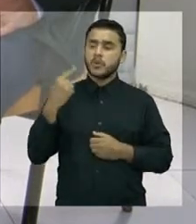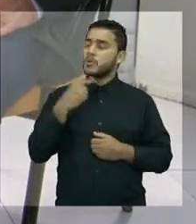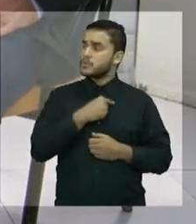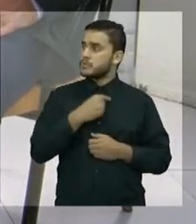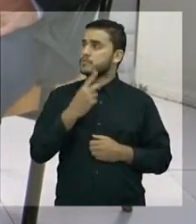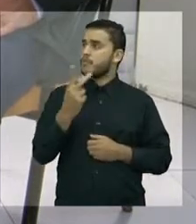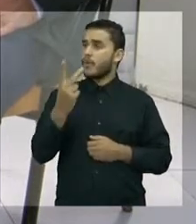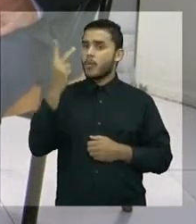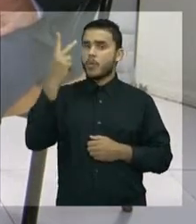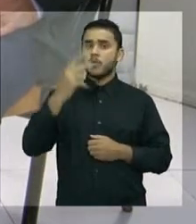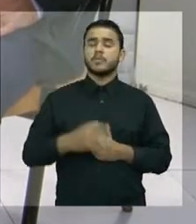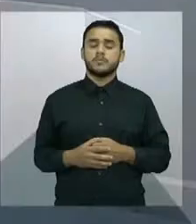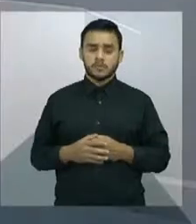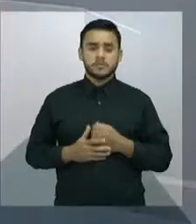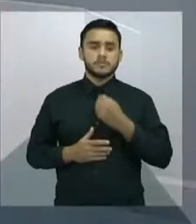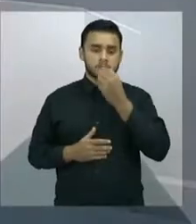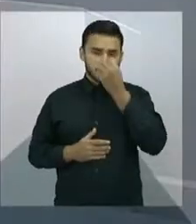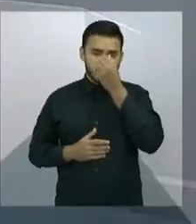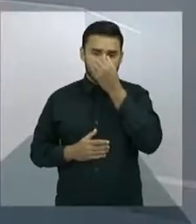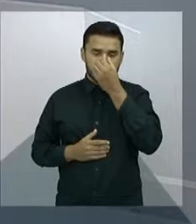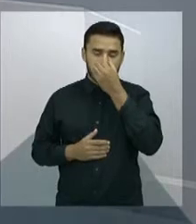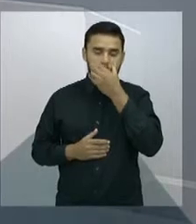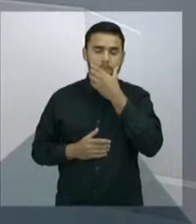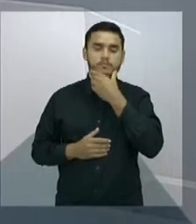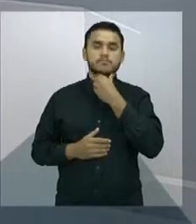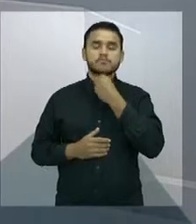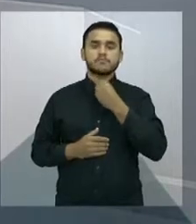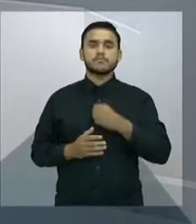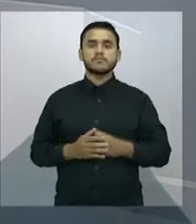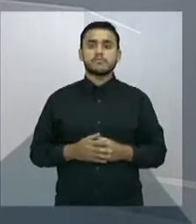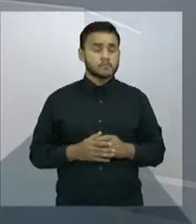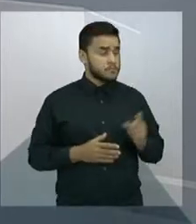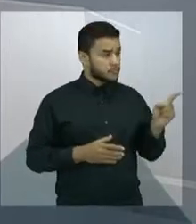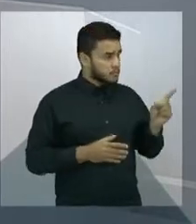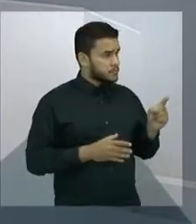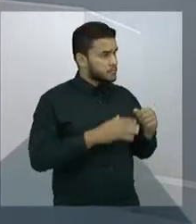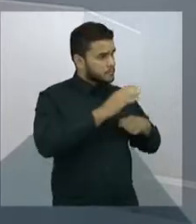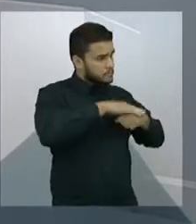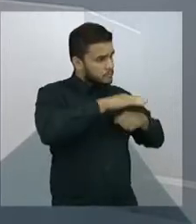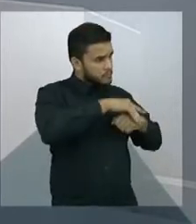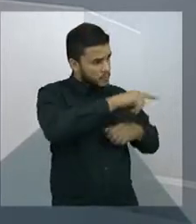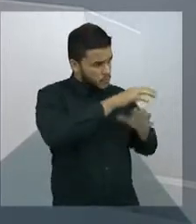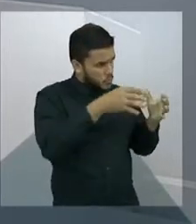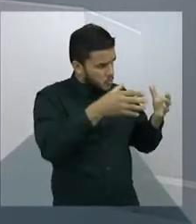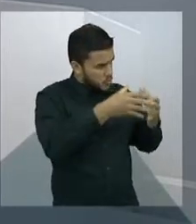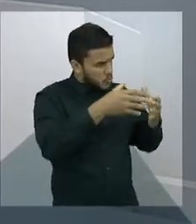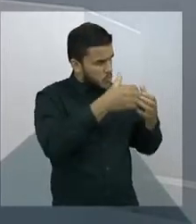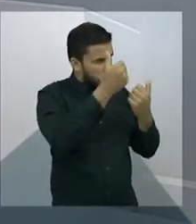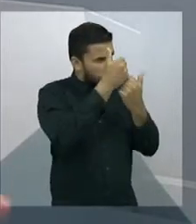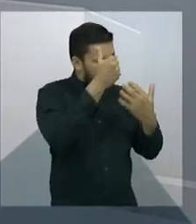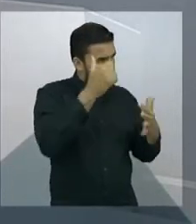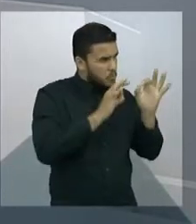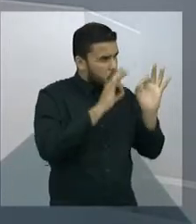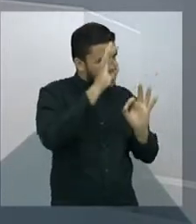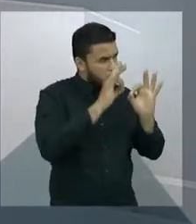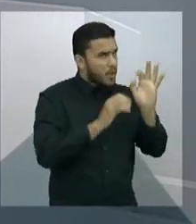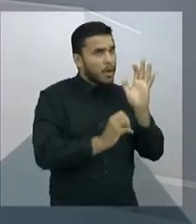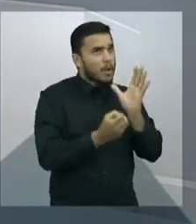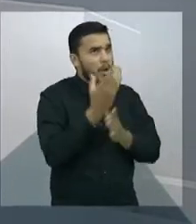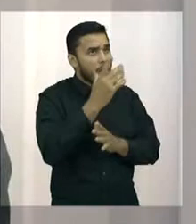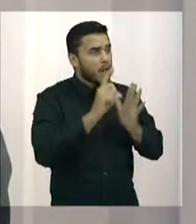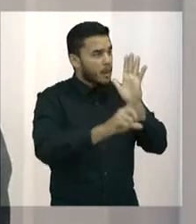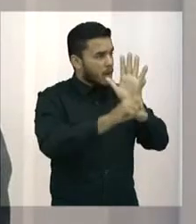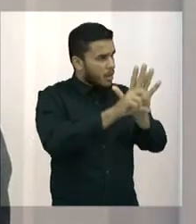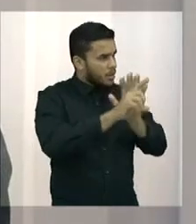E no caso, o seu trabalho legislativo, o senhor tem uma equipe também que elabora as leis, os projetos?